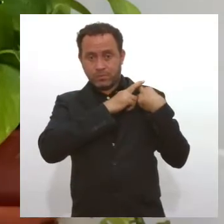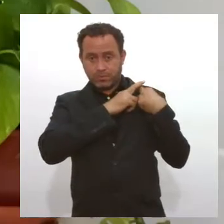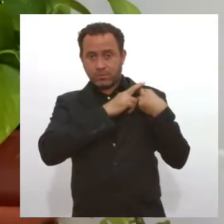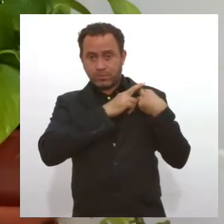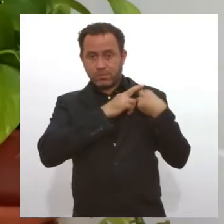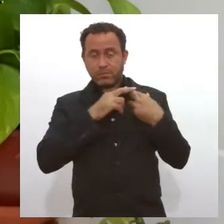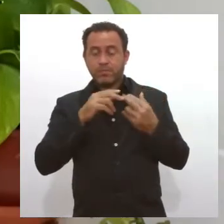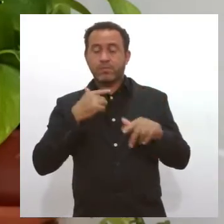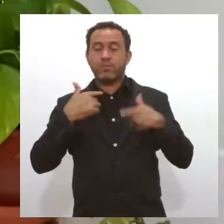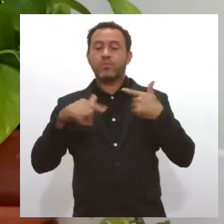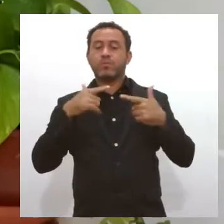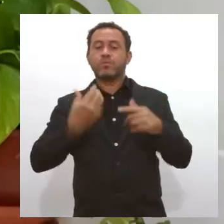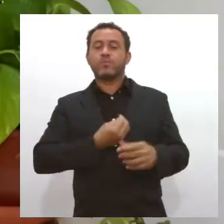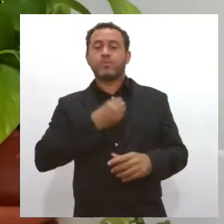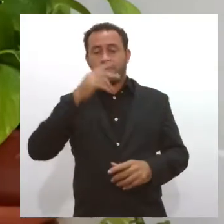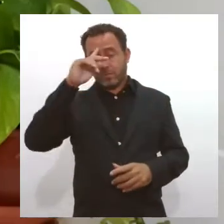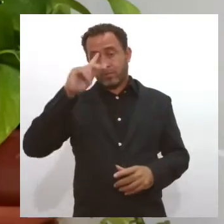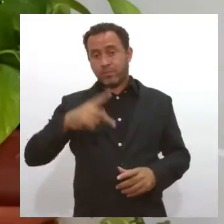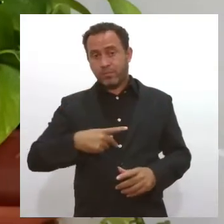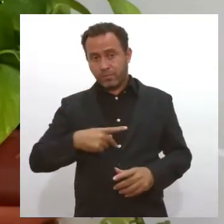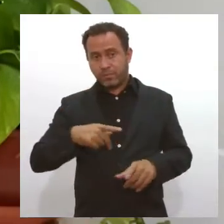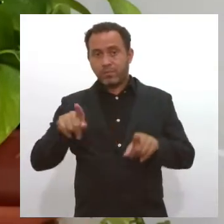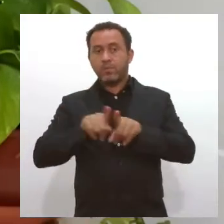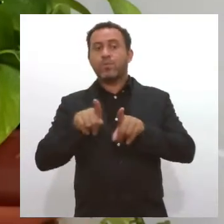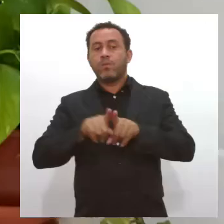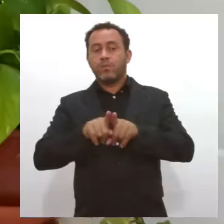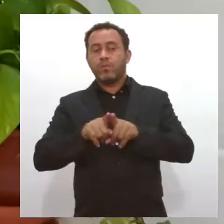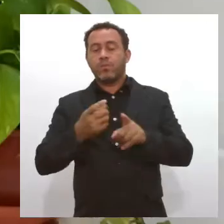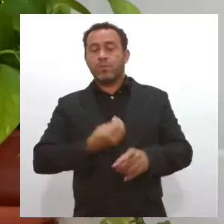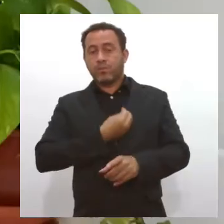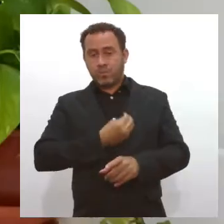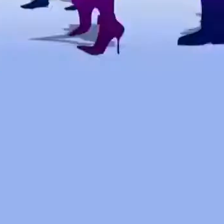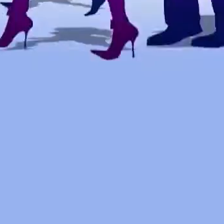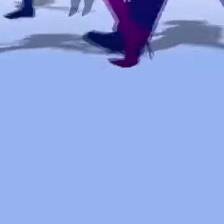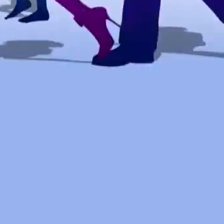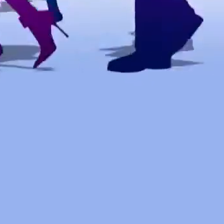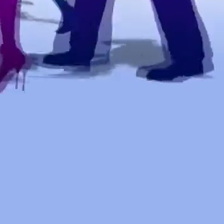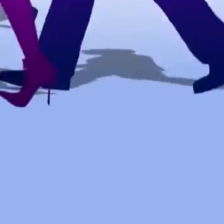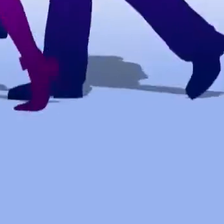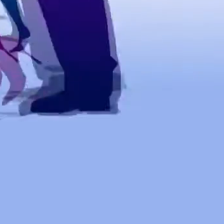nossa jornada, tanto pessoal como também pela nossa jornada profissional.